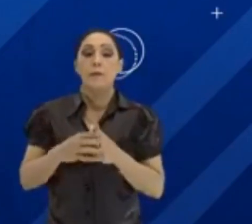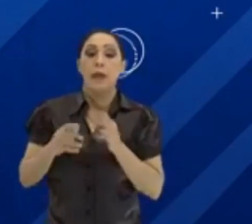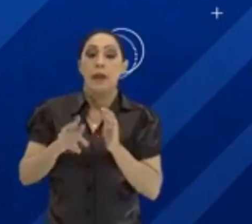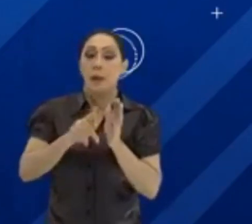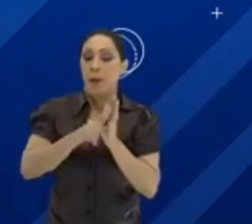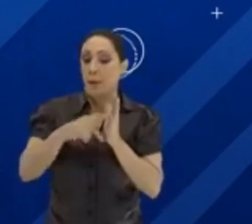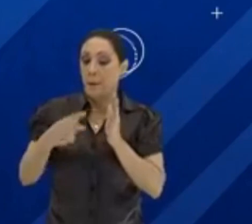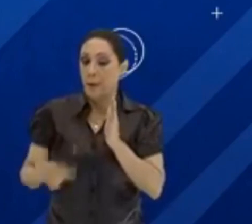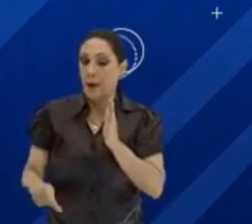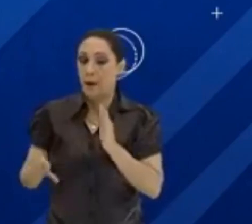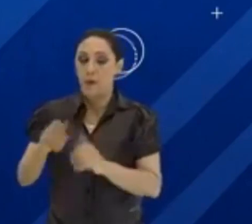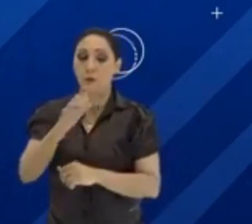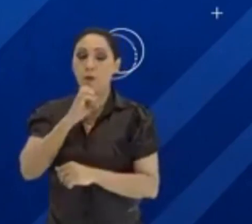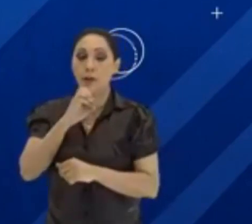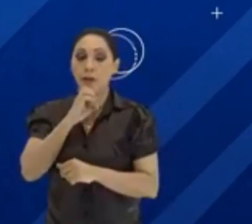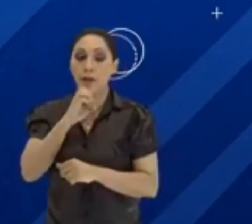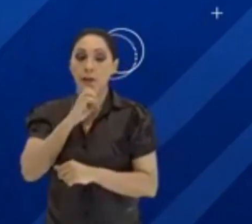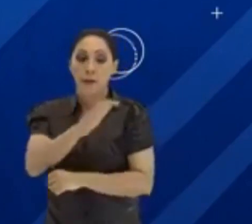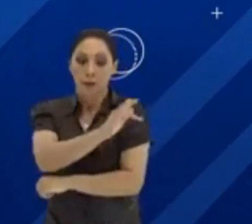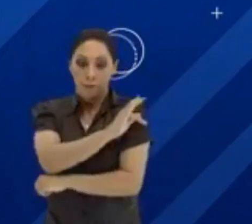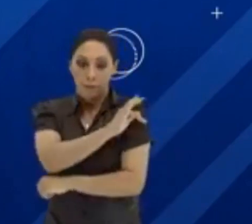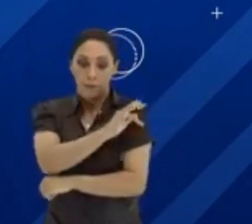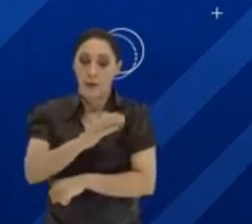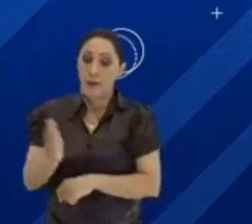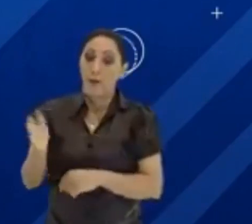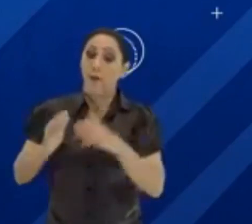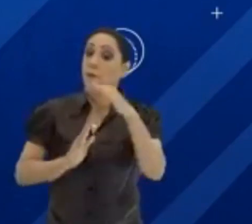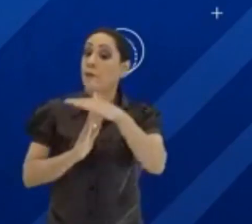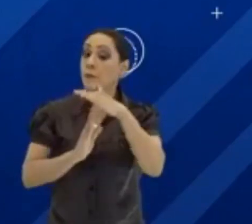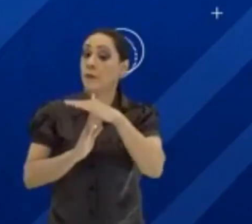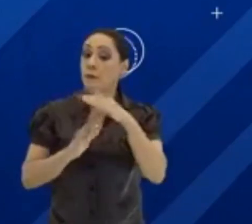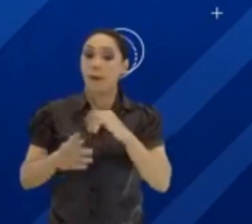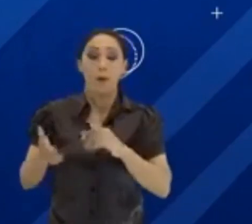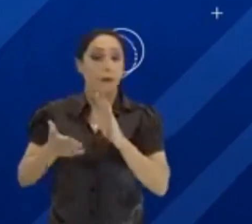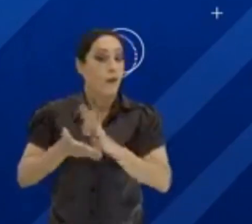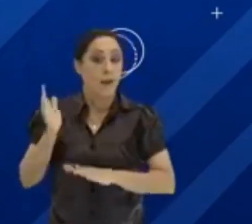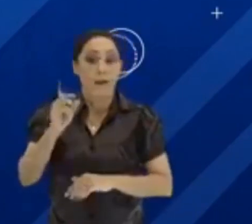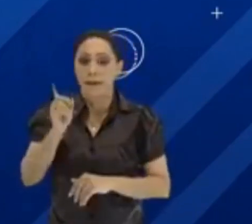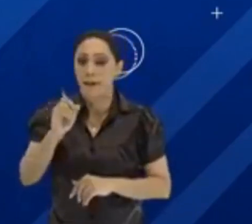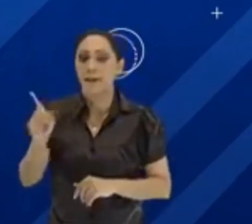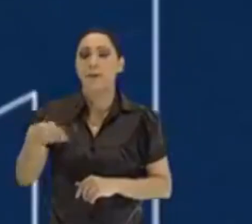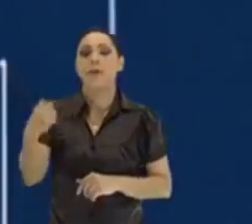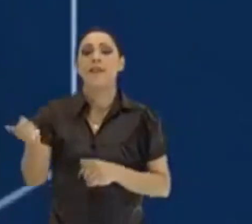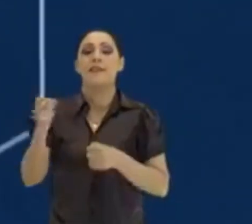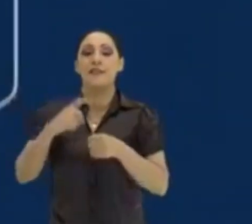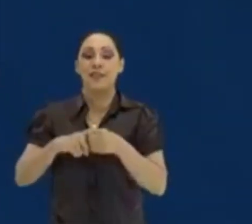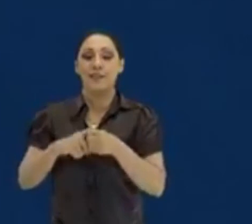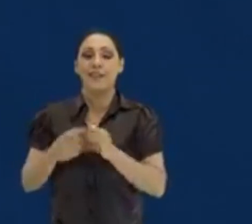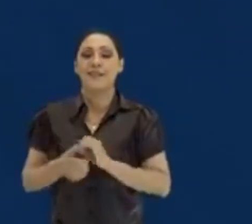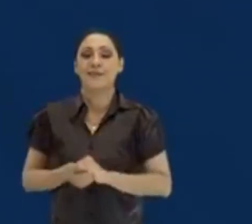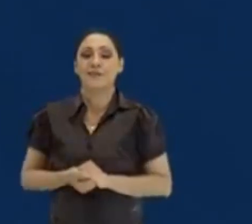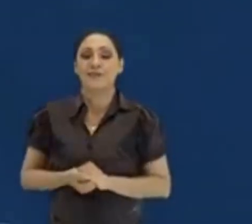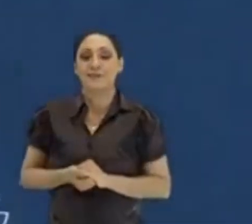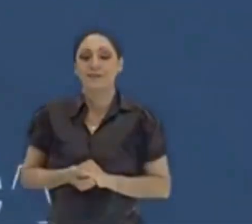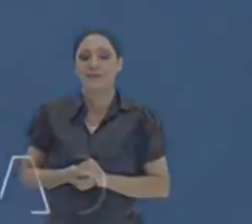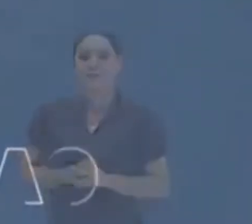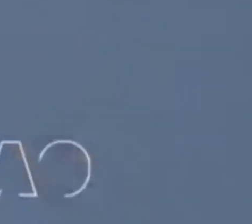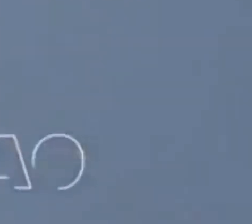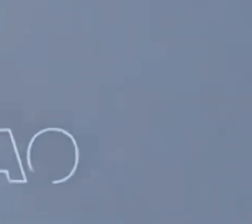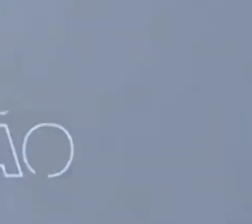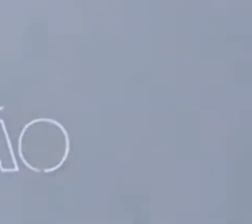conhecimento do ensino fundamental. Vamos para o intervalo. Não sai daí que a gente volta já já. Música